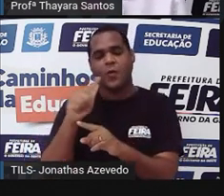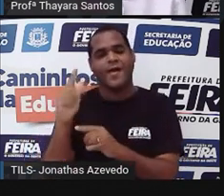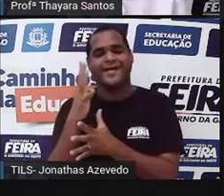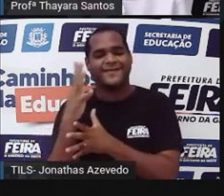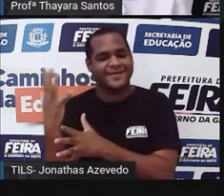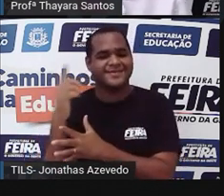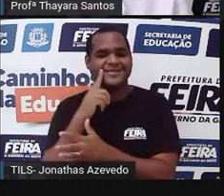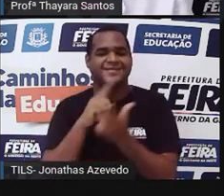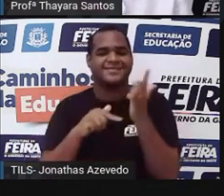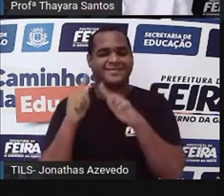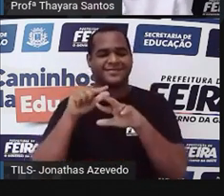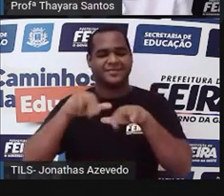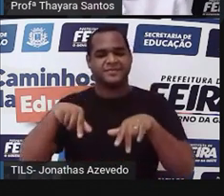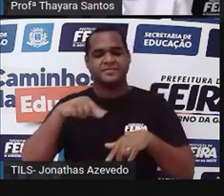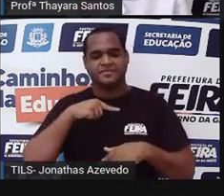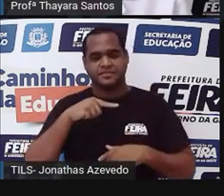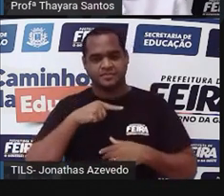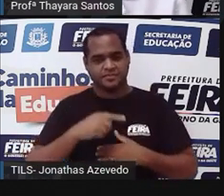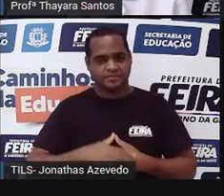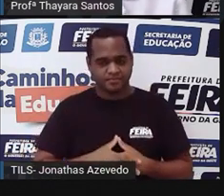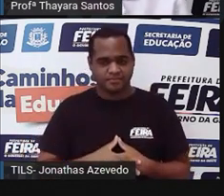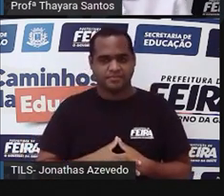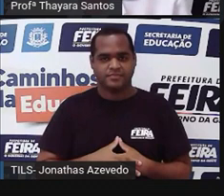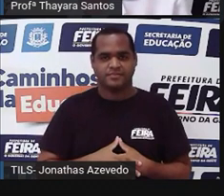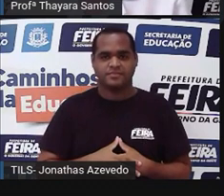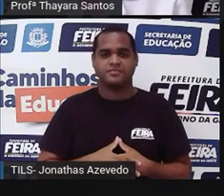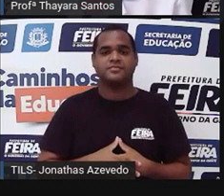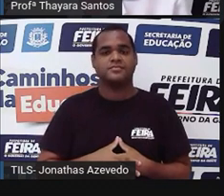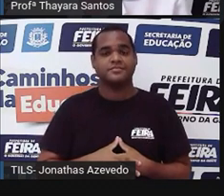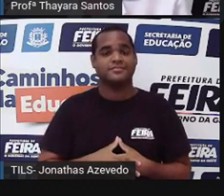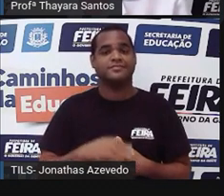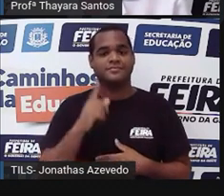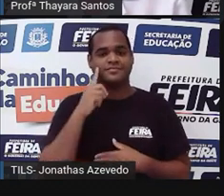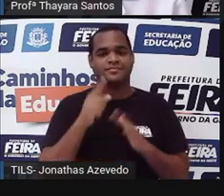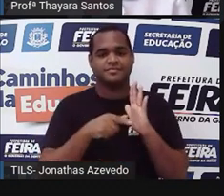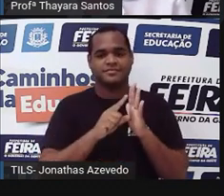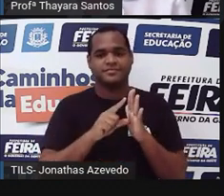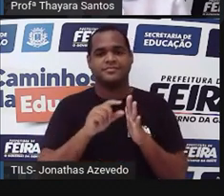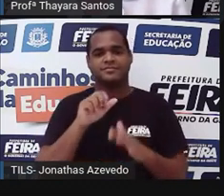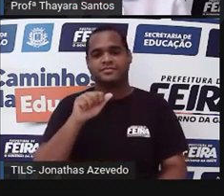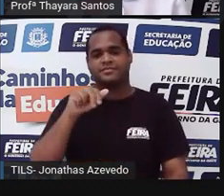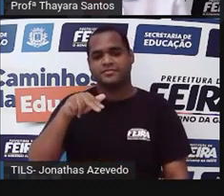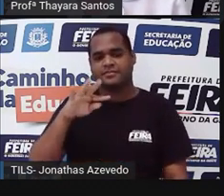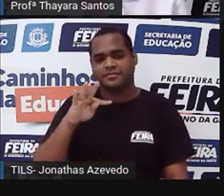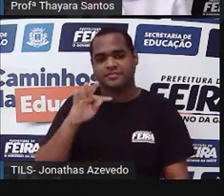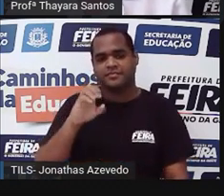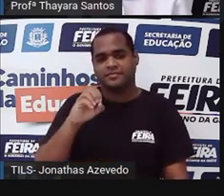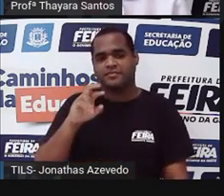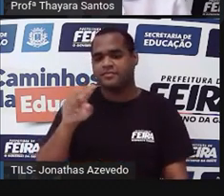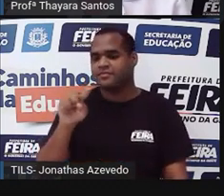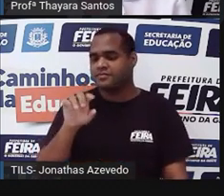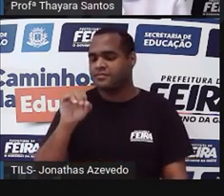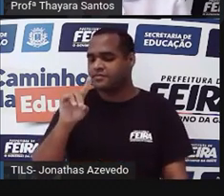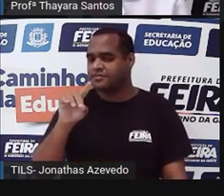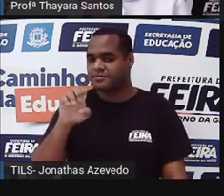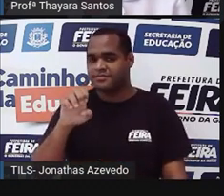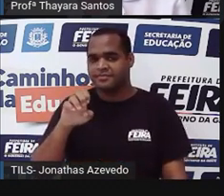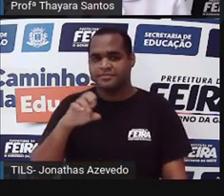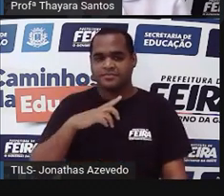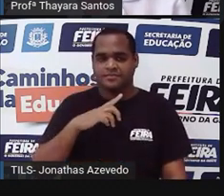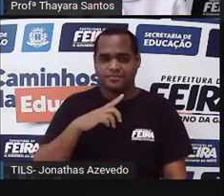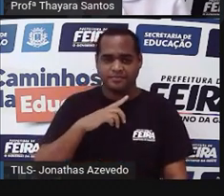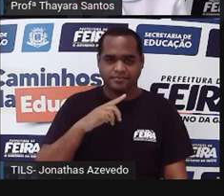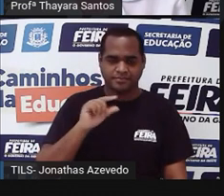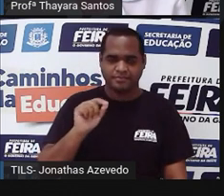fecundar ela. Quando isso acontecer, quando o anterozoide conseguir fecundar a osfera, vai se formar um